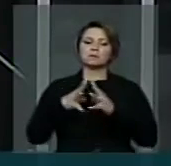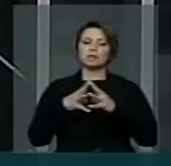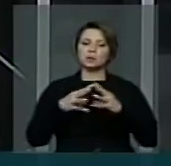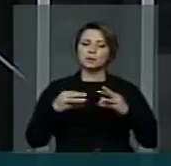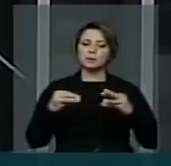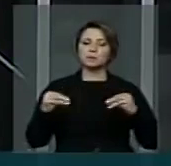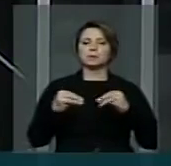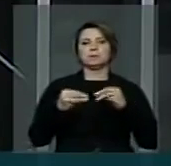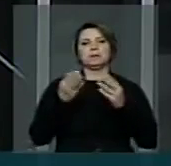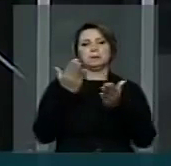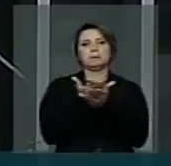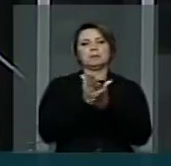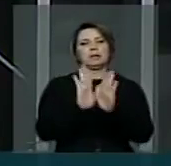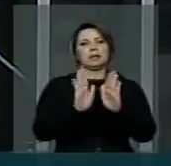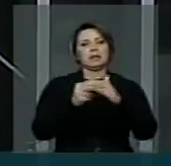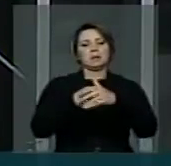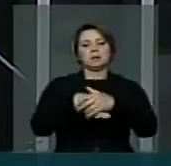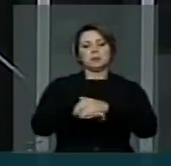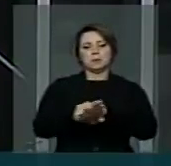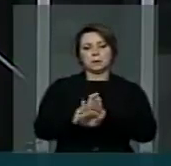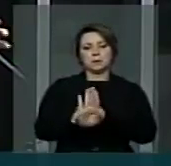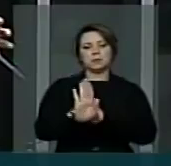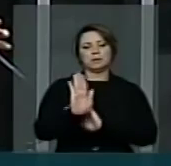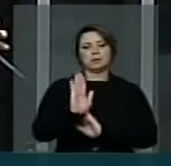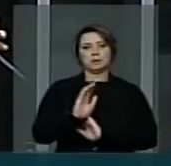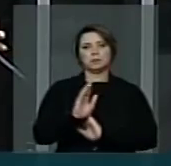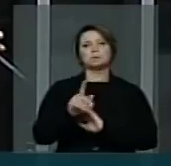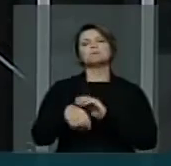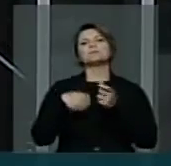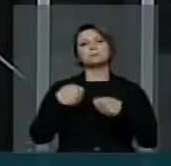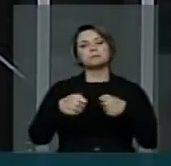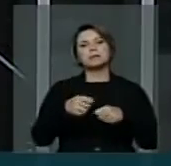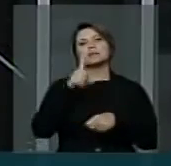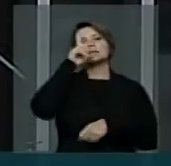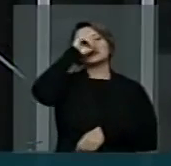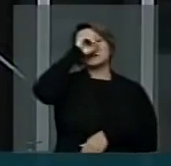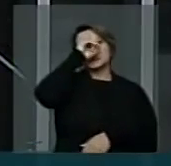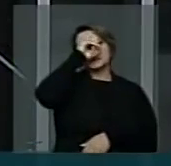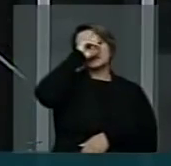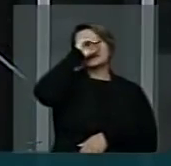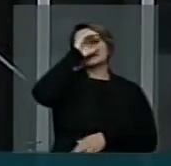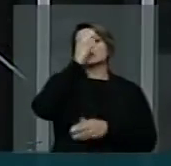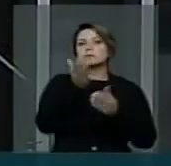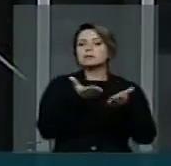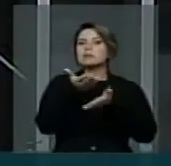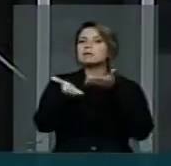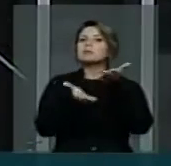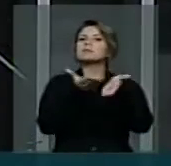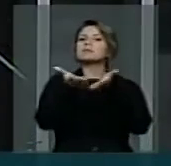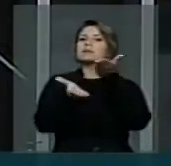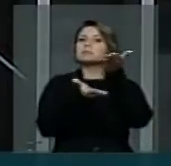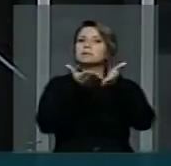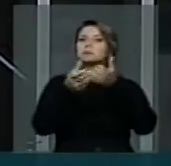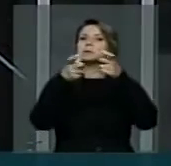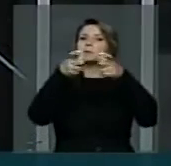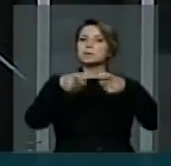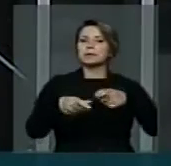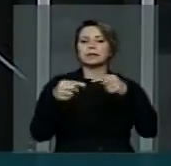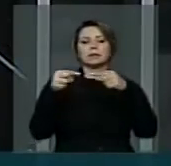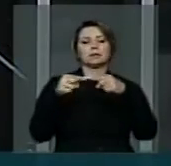claro, é preciso que haja uma estrutura ambulatorial, é preciso que haja uma estrutura